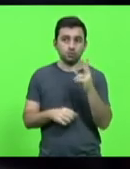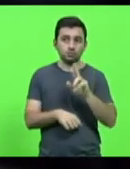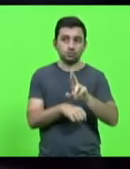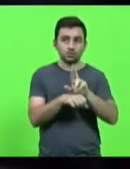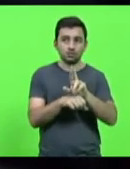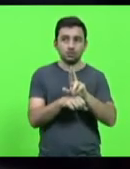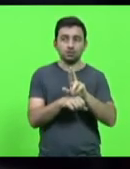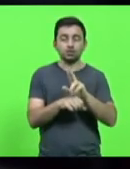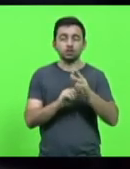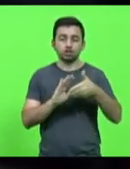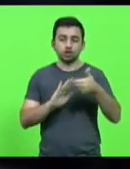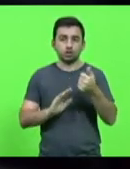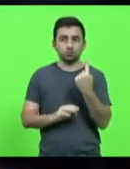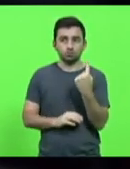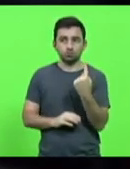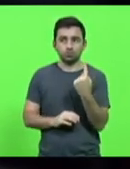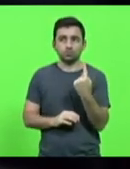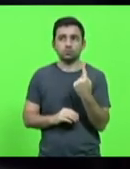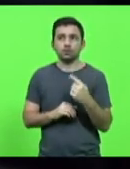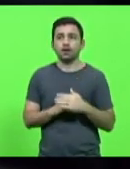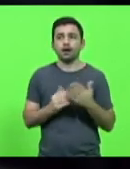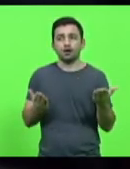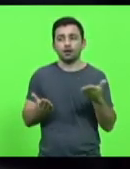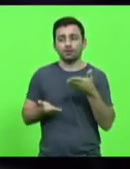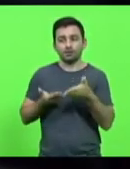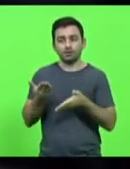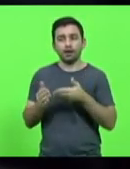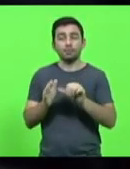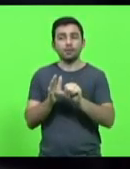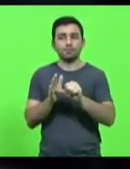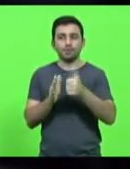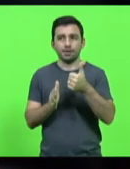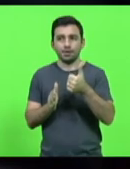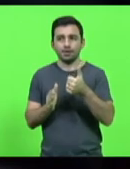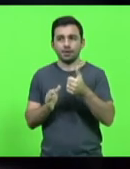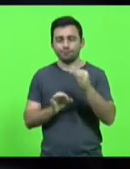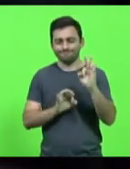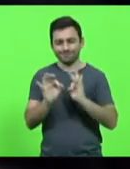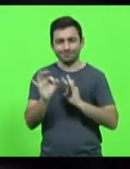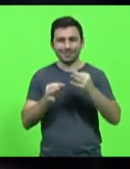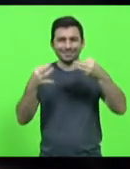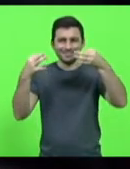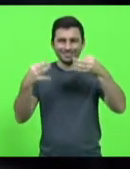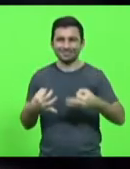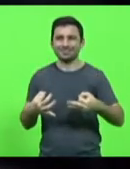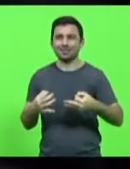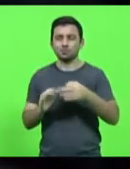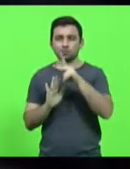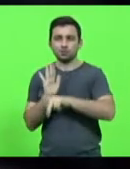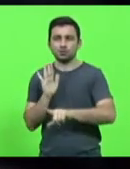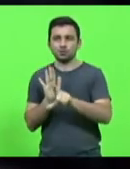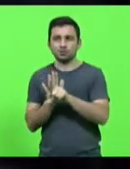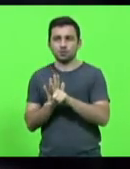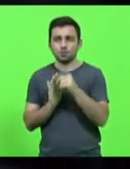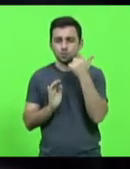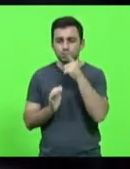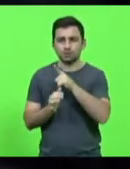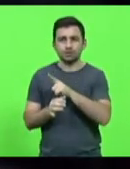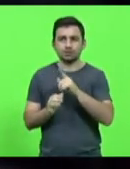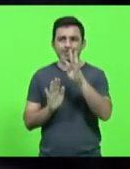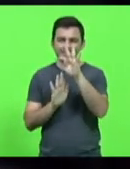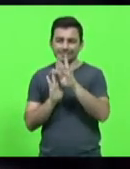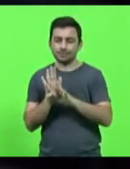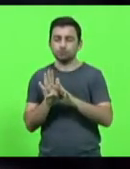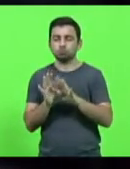para atender aí a primeira emenda, para poder ajustar o projeto de lei e ele ficar com a redação de forma